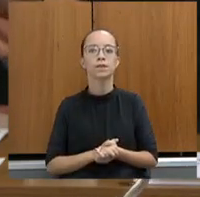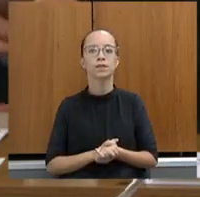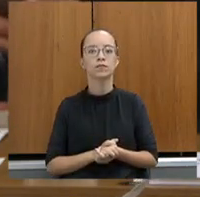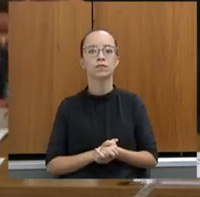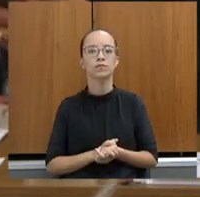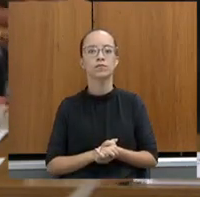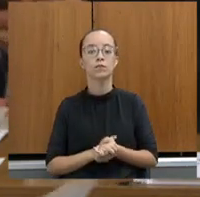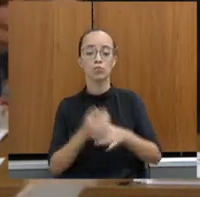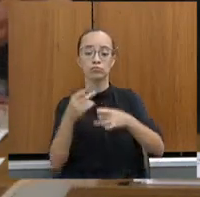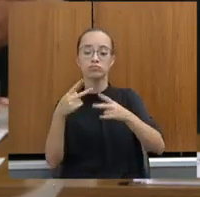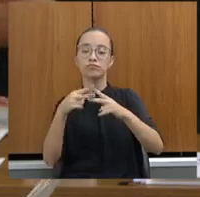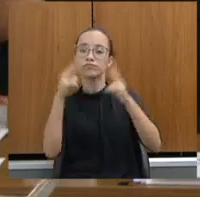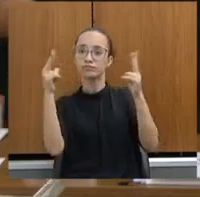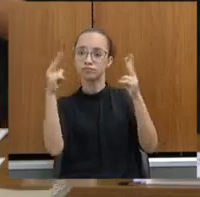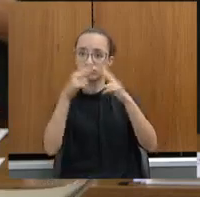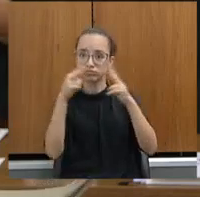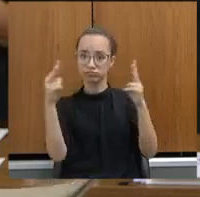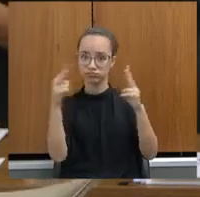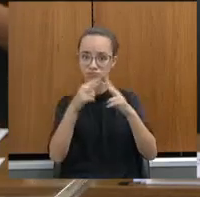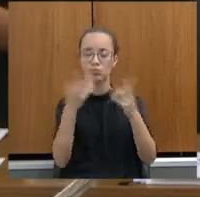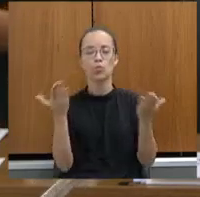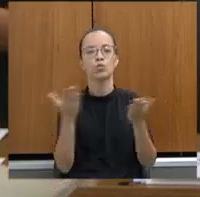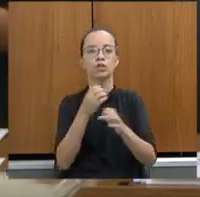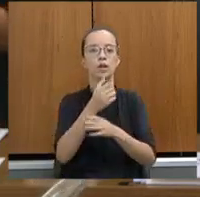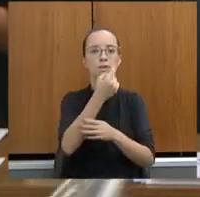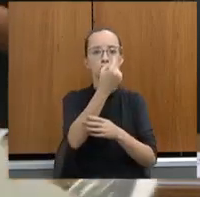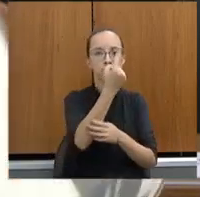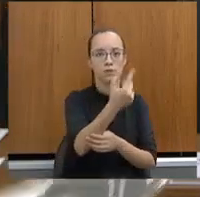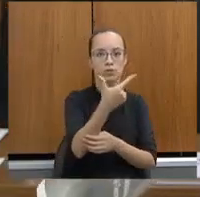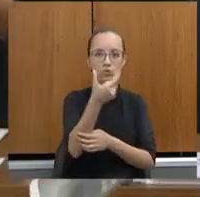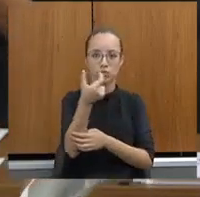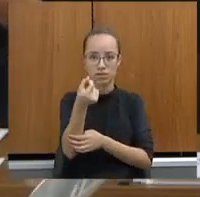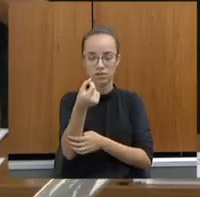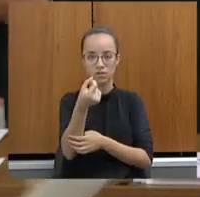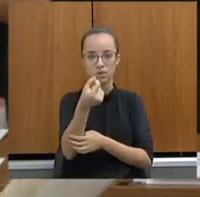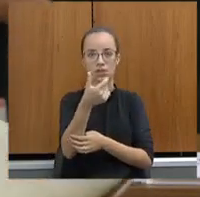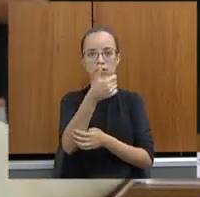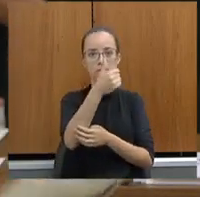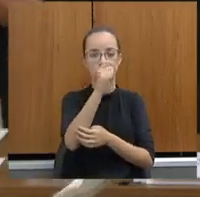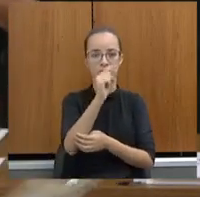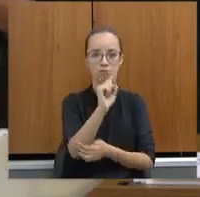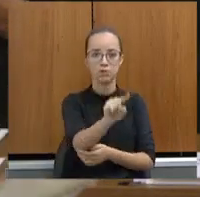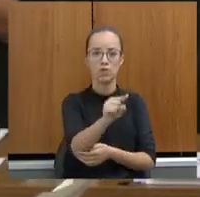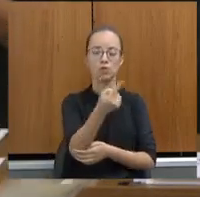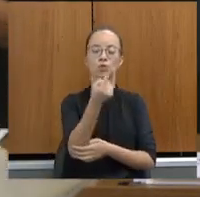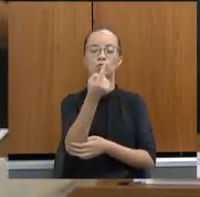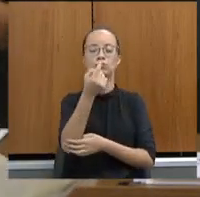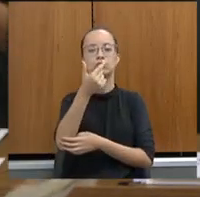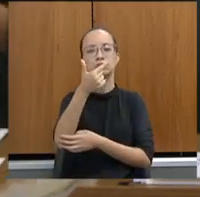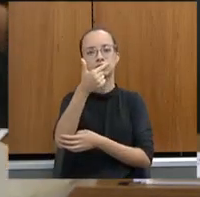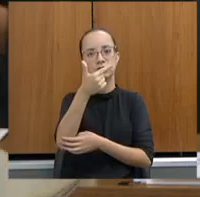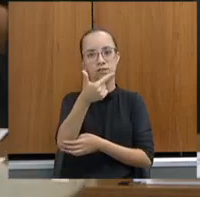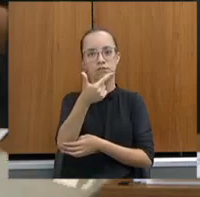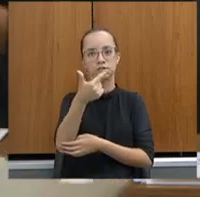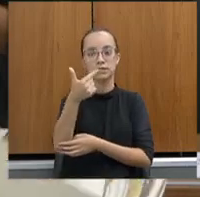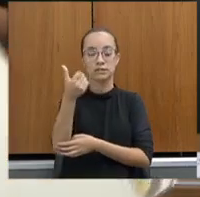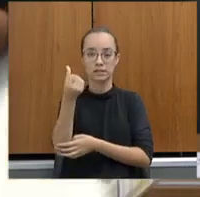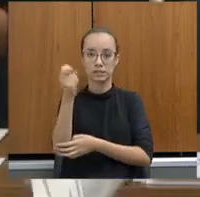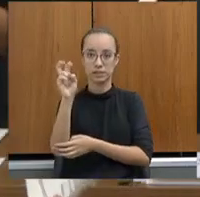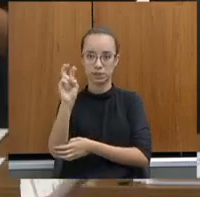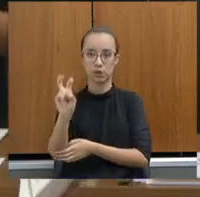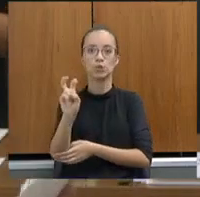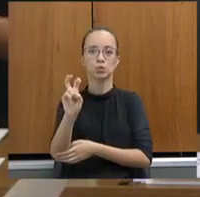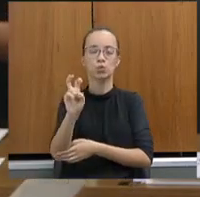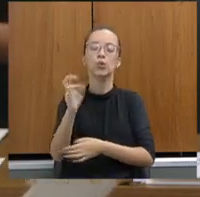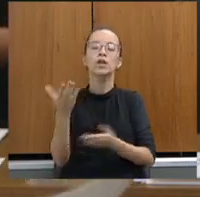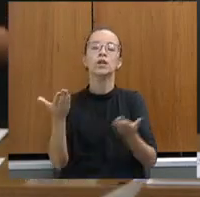videoaudiências. Foram, durante esse ano, 1.265 videoaudiências, e já finalizando, gestão administrativa, logística e